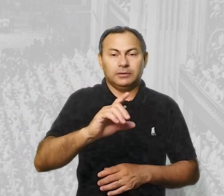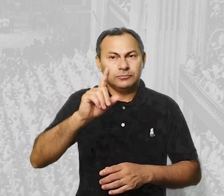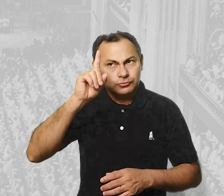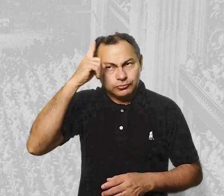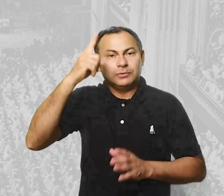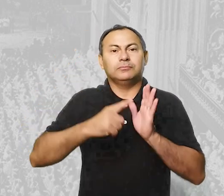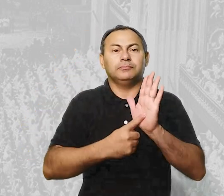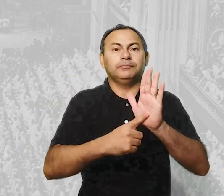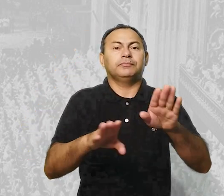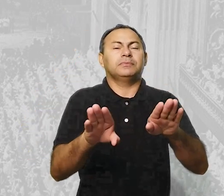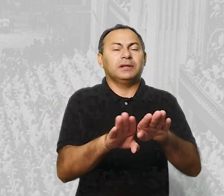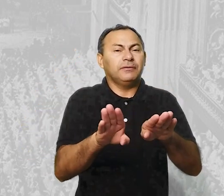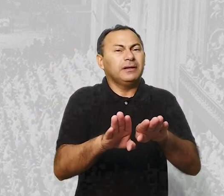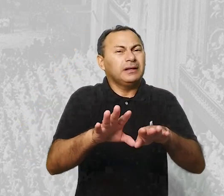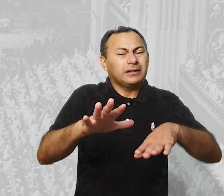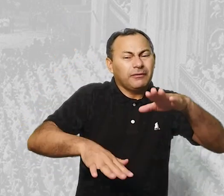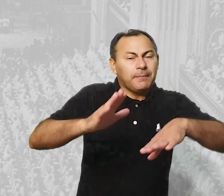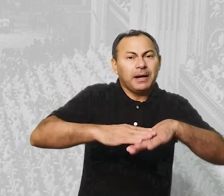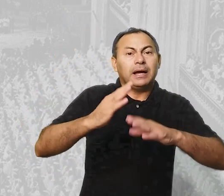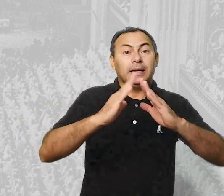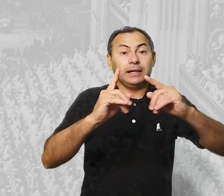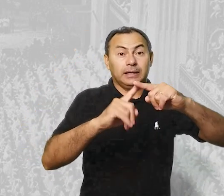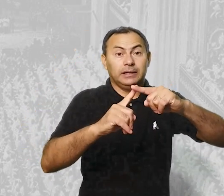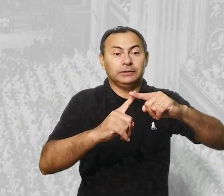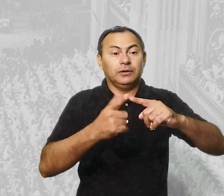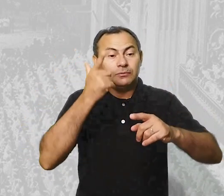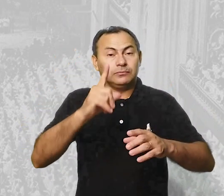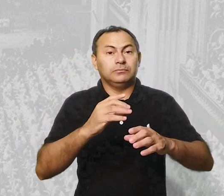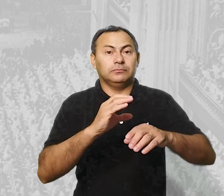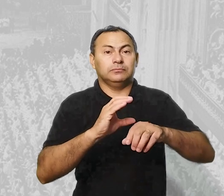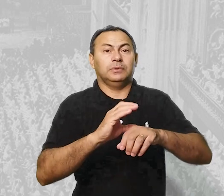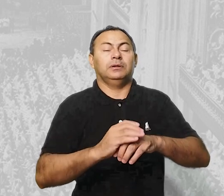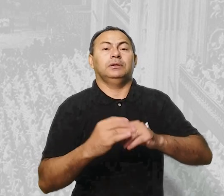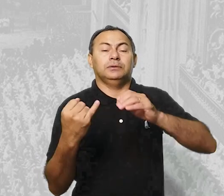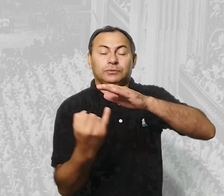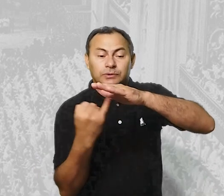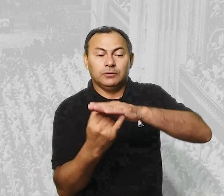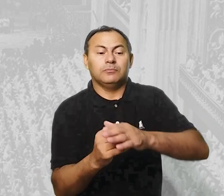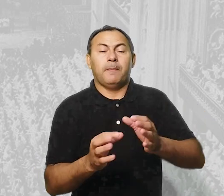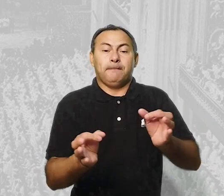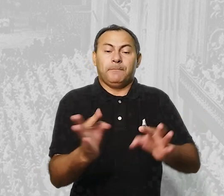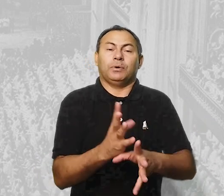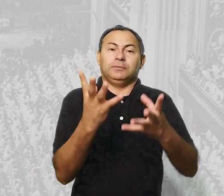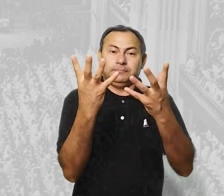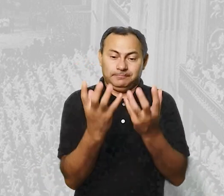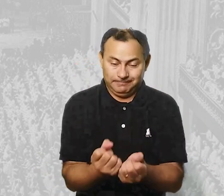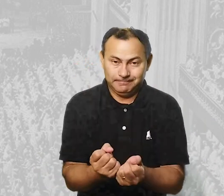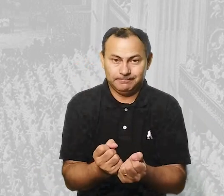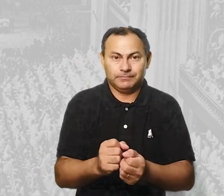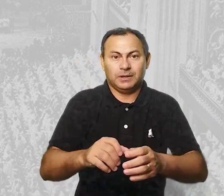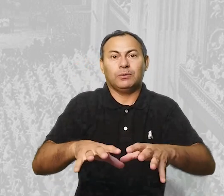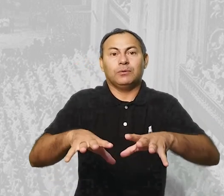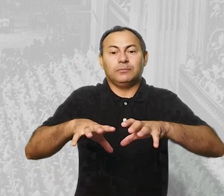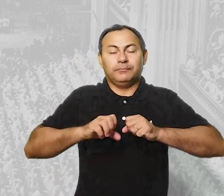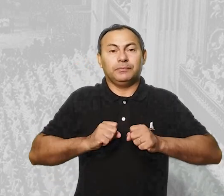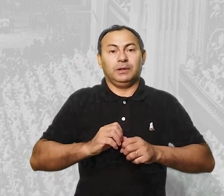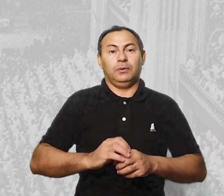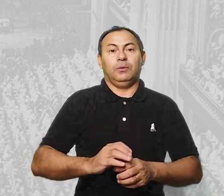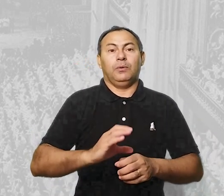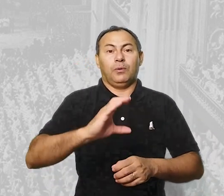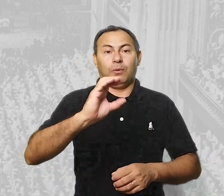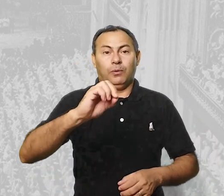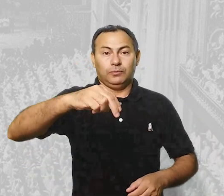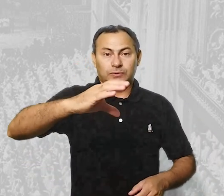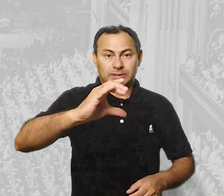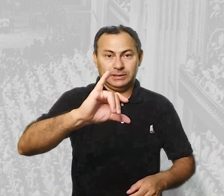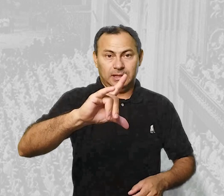e talvez mais do que a Igreja como instituição estava pronta para assimilar. O Conselho Vaticano II, nas